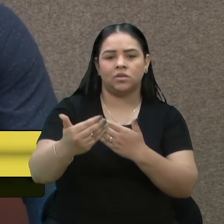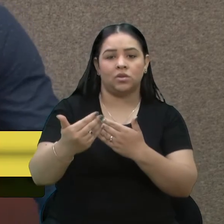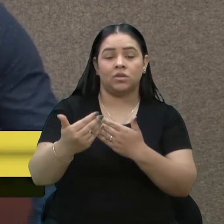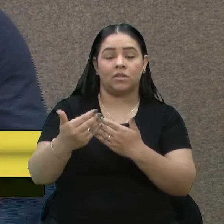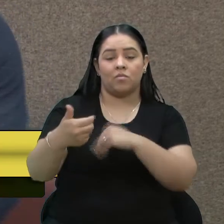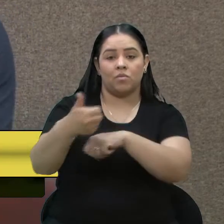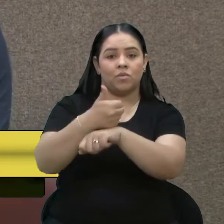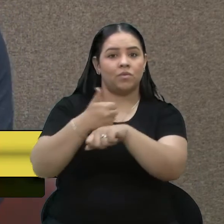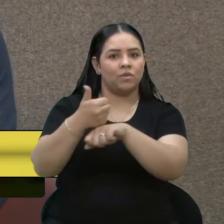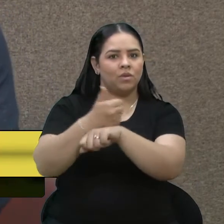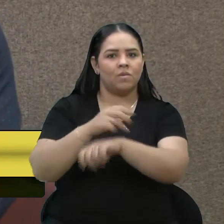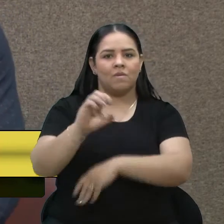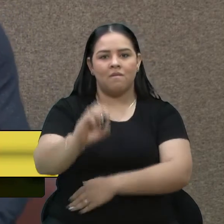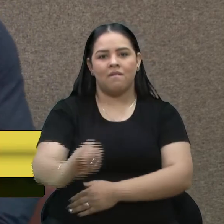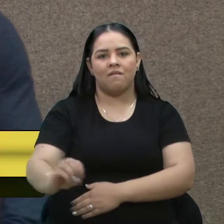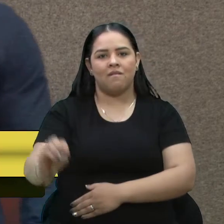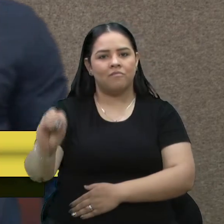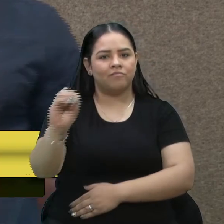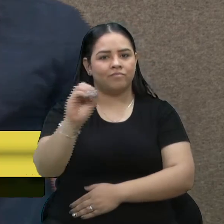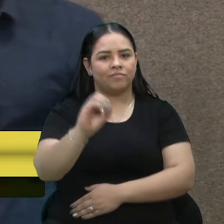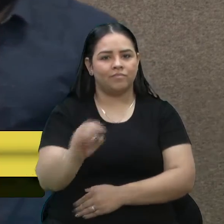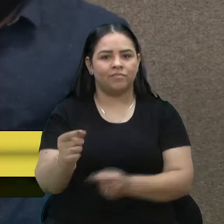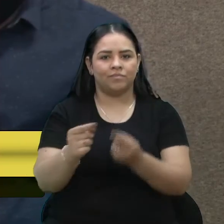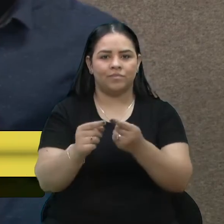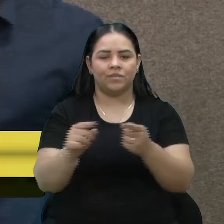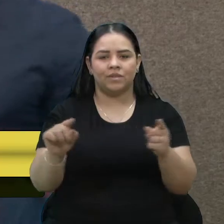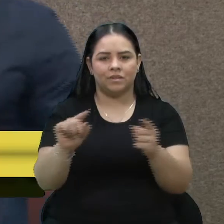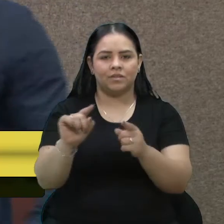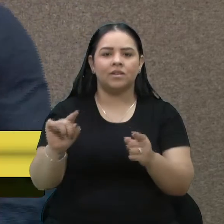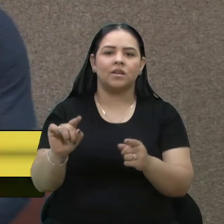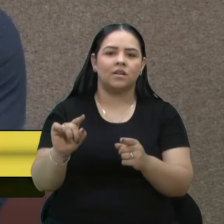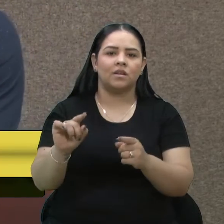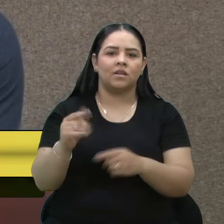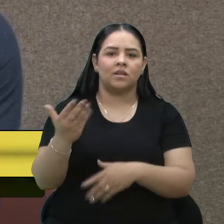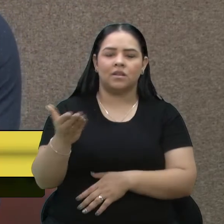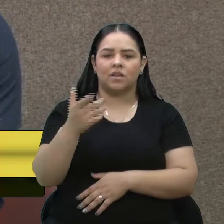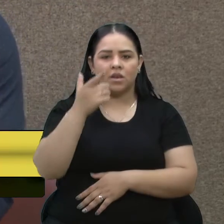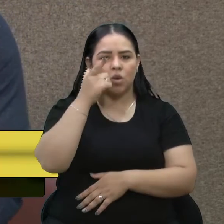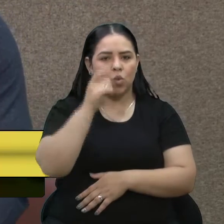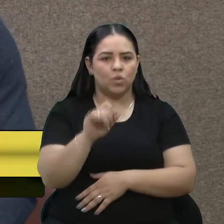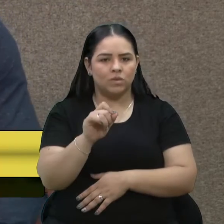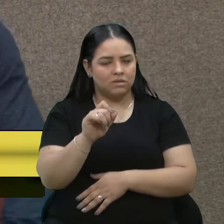profissional, e teve a infelicidade de perder o controle